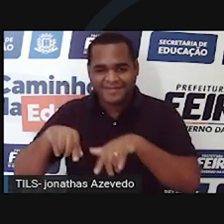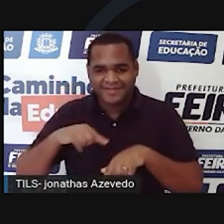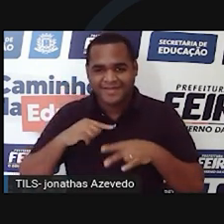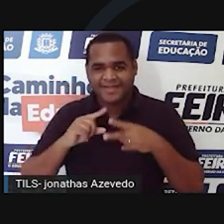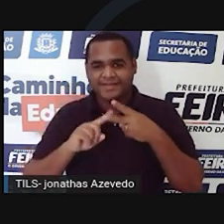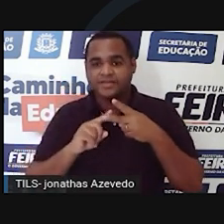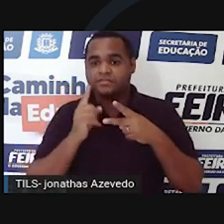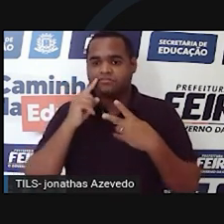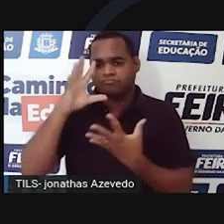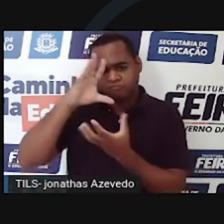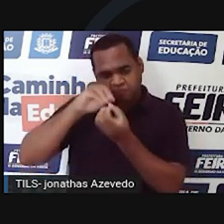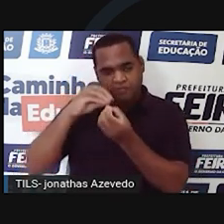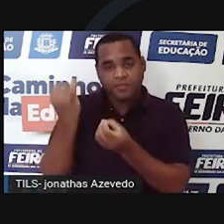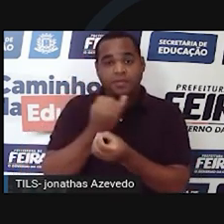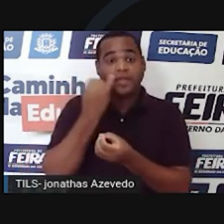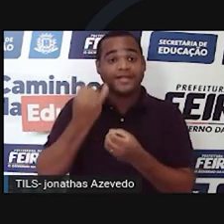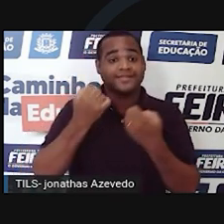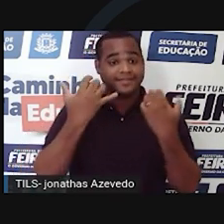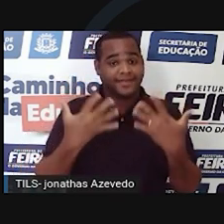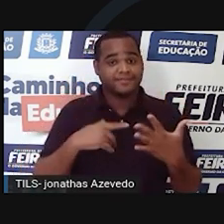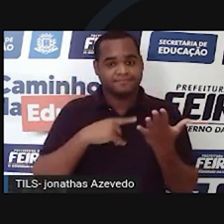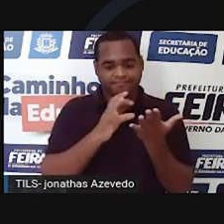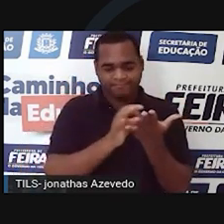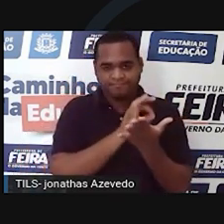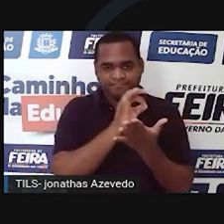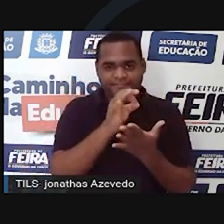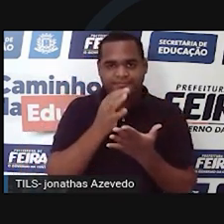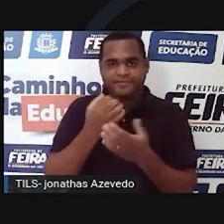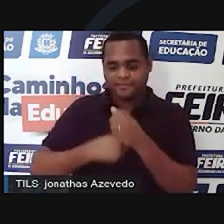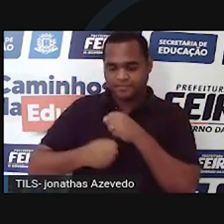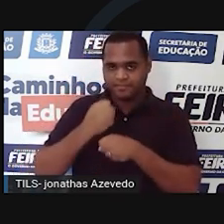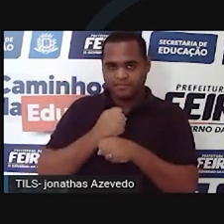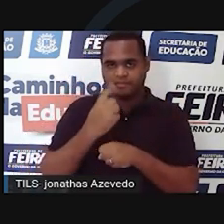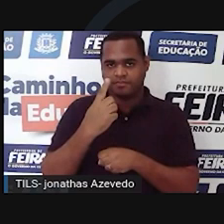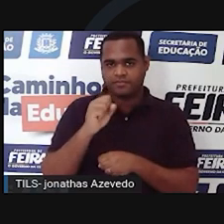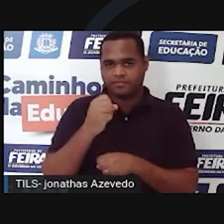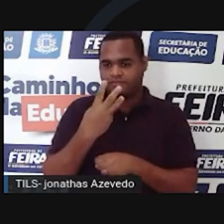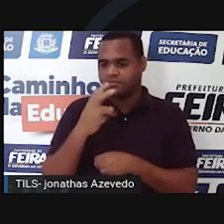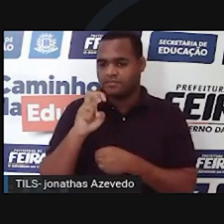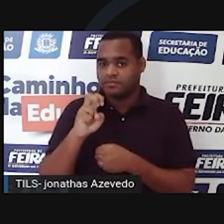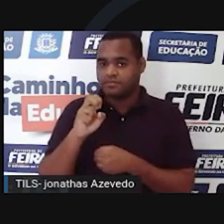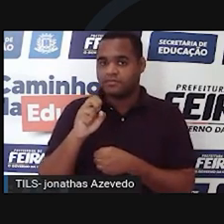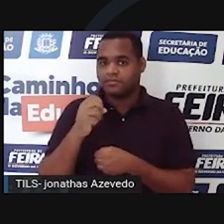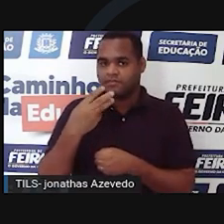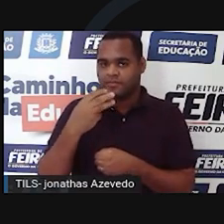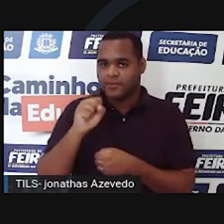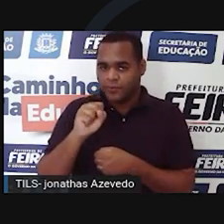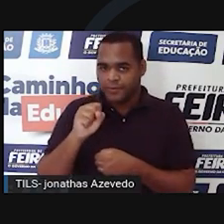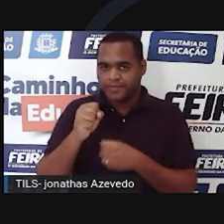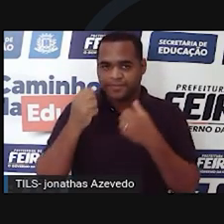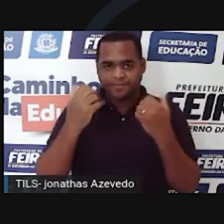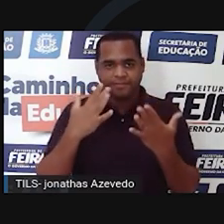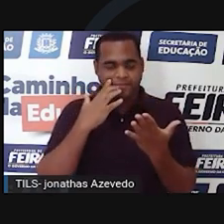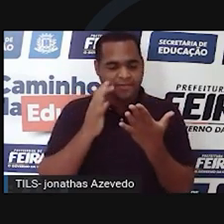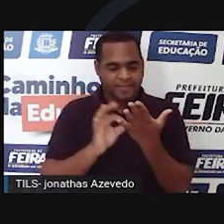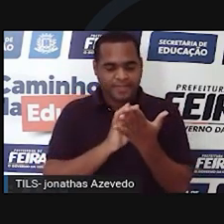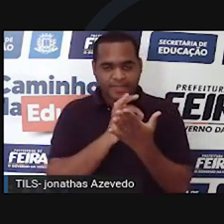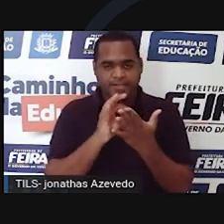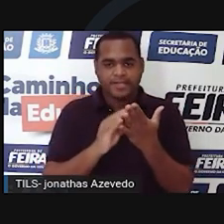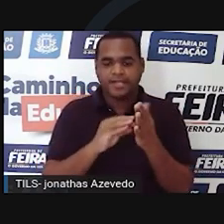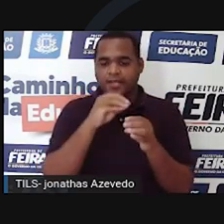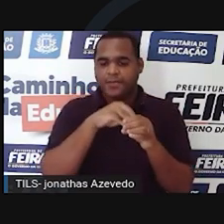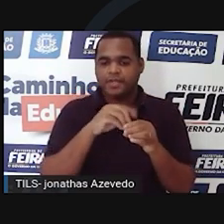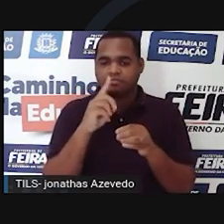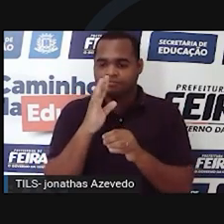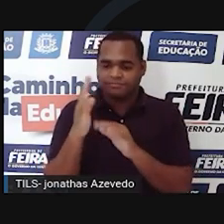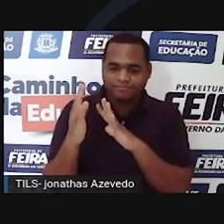que chegaram a conclusões importantes a respeito das células. Sliden, em 1838, descreveu que a célula era a unidade básica dos